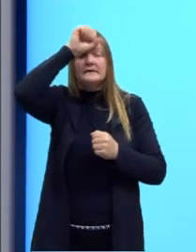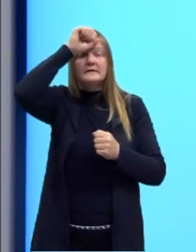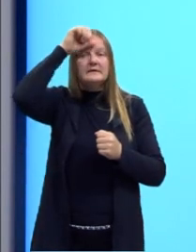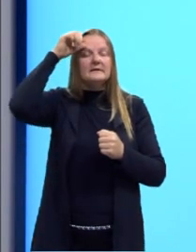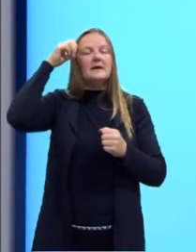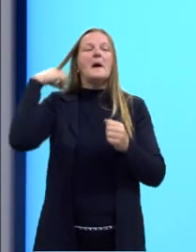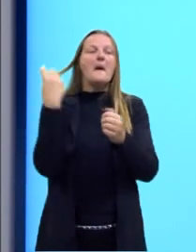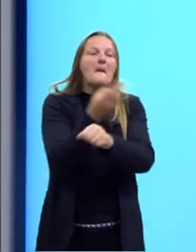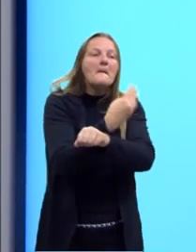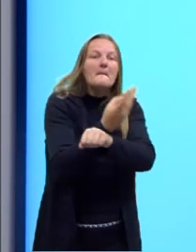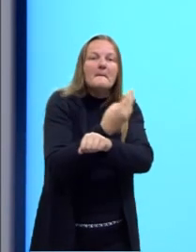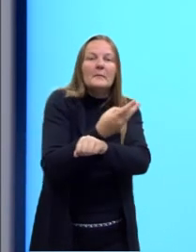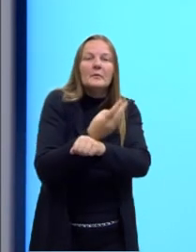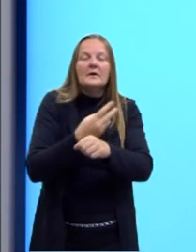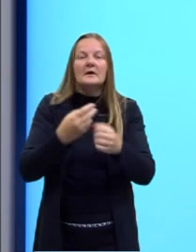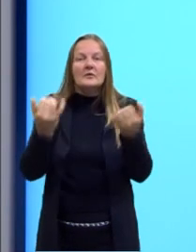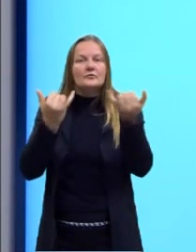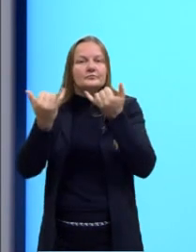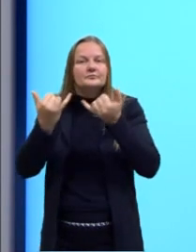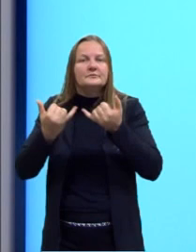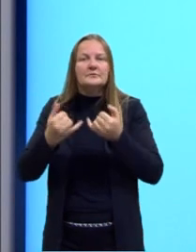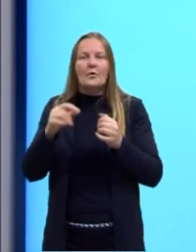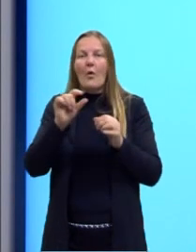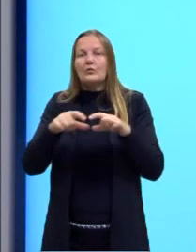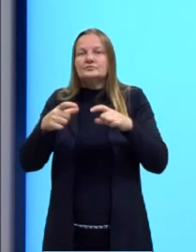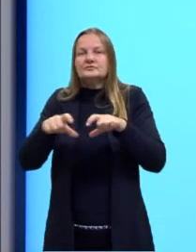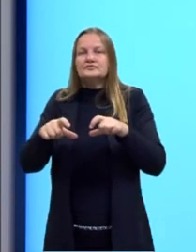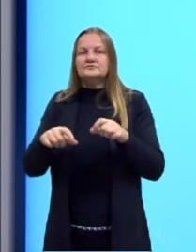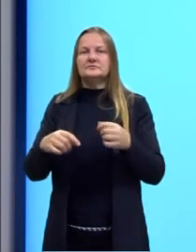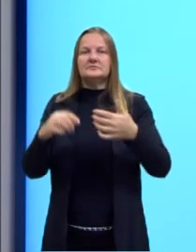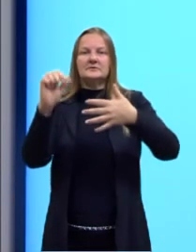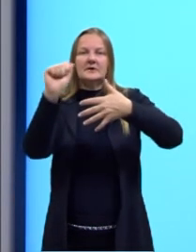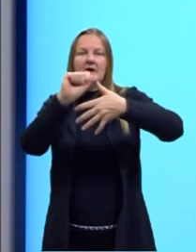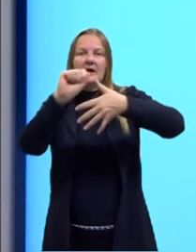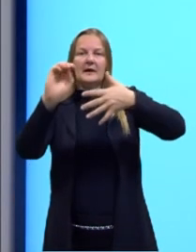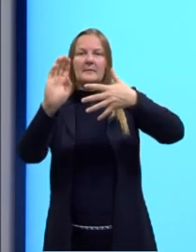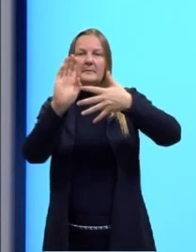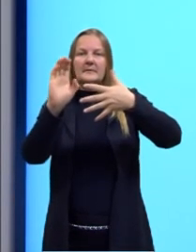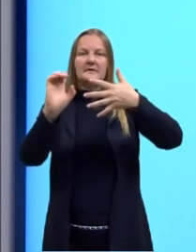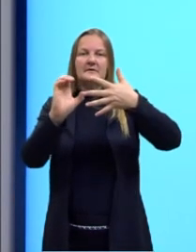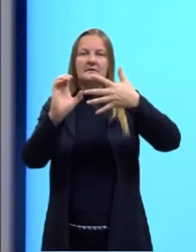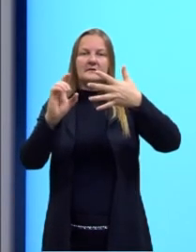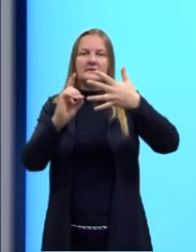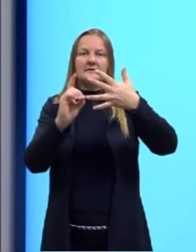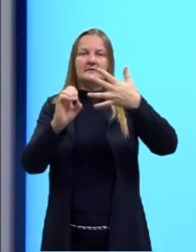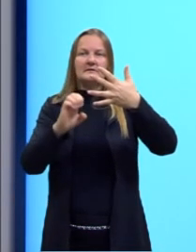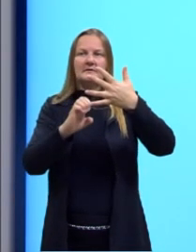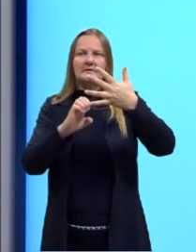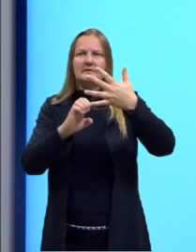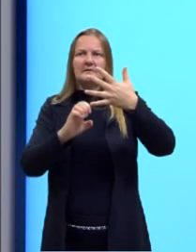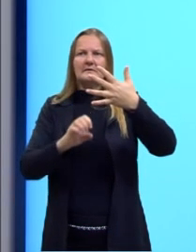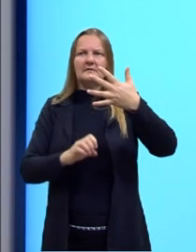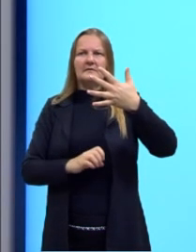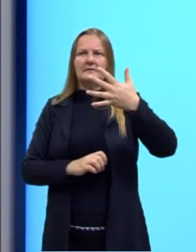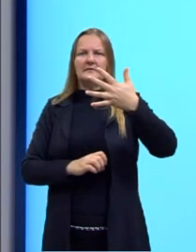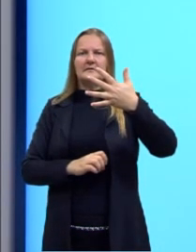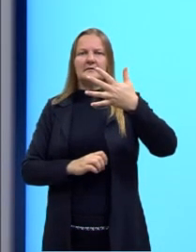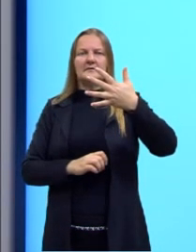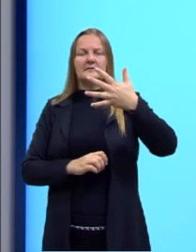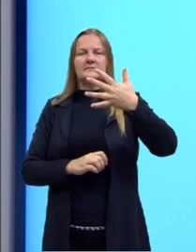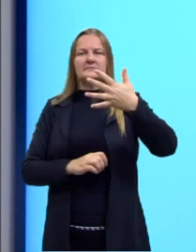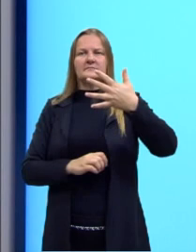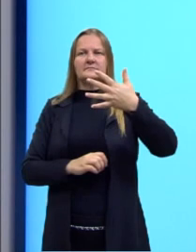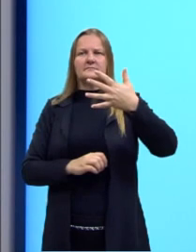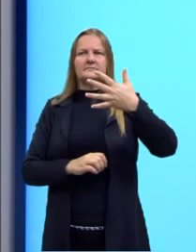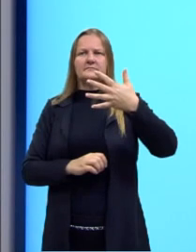vou procurar por eles nas minhas questões. Então, quais opções que eu tenho? Temem quem as amedronta? Não, não.